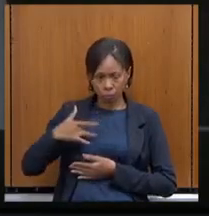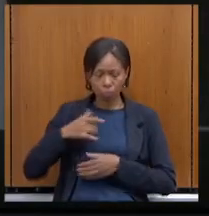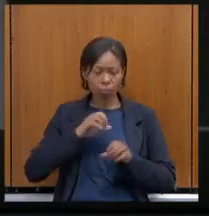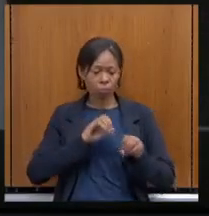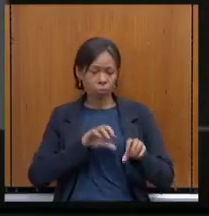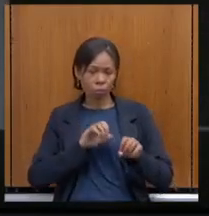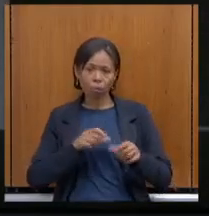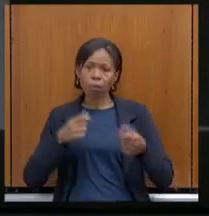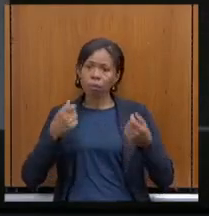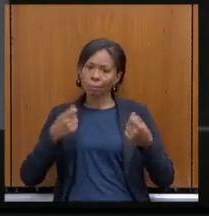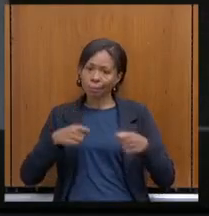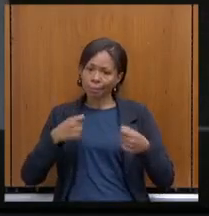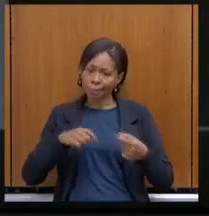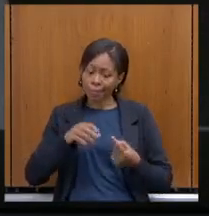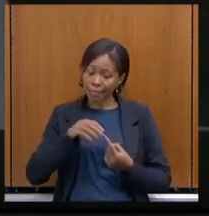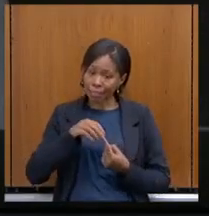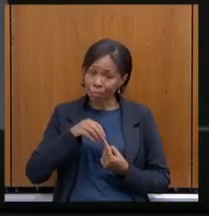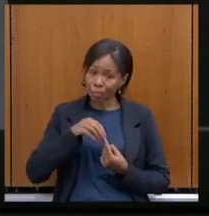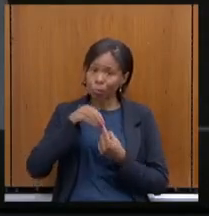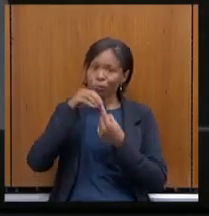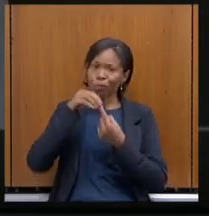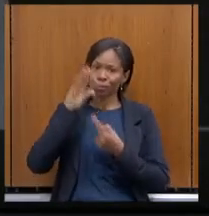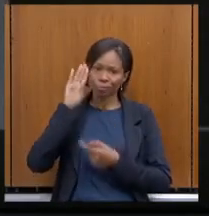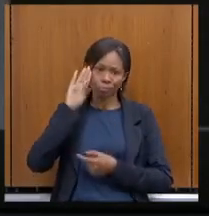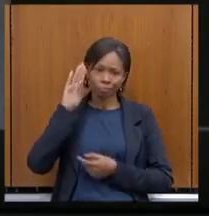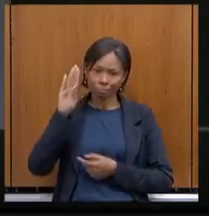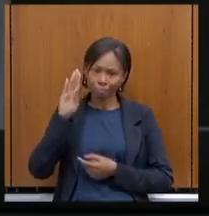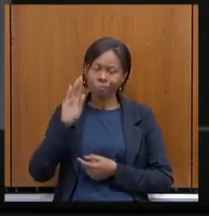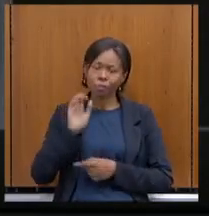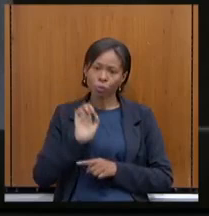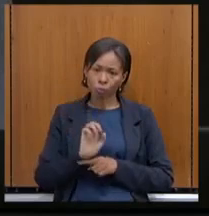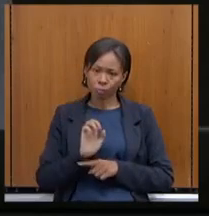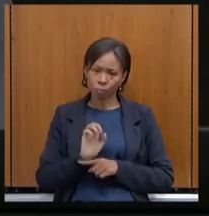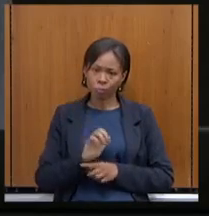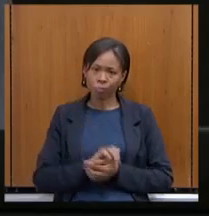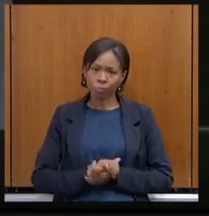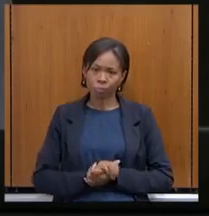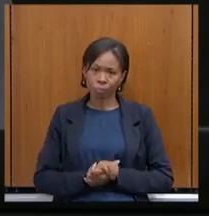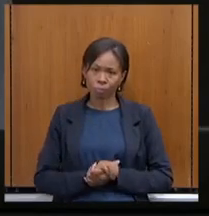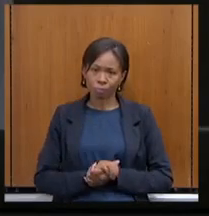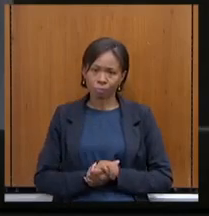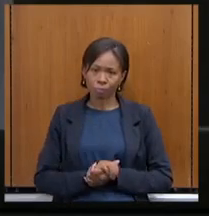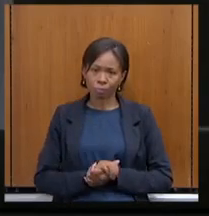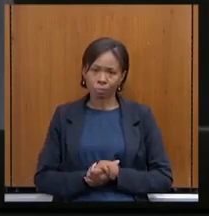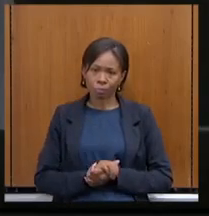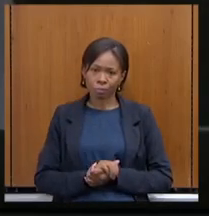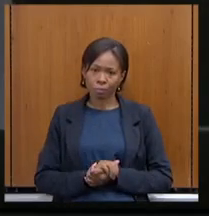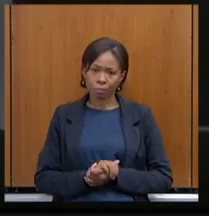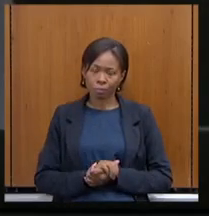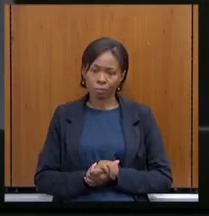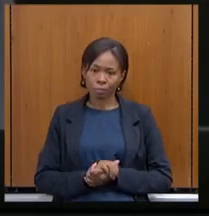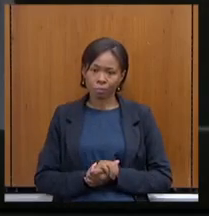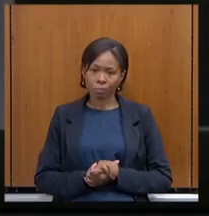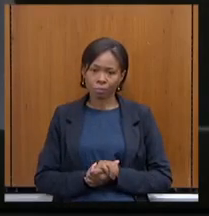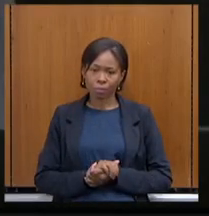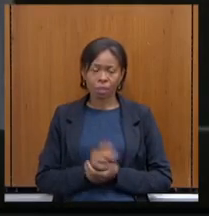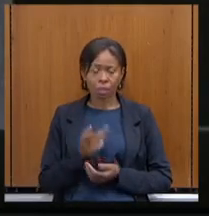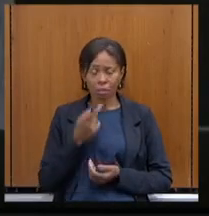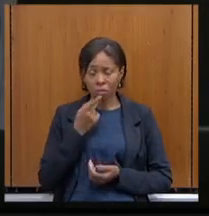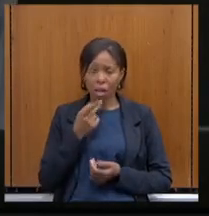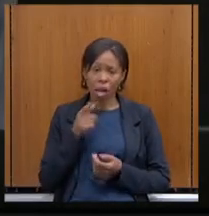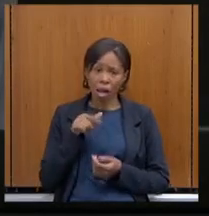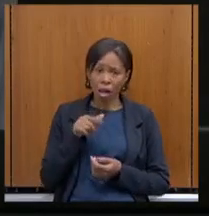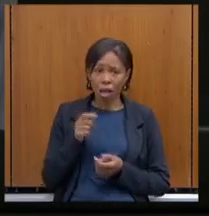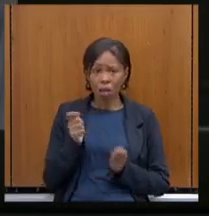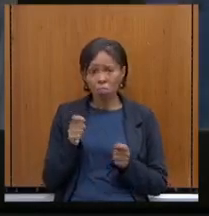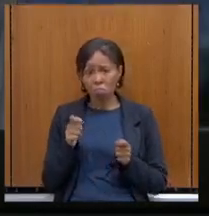prioridade no Estado. Ainda, podemos até admitir que era o que foi possível, mas é muito